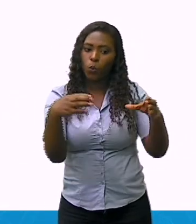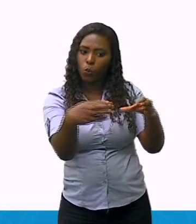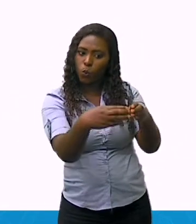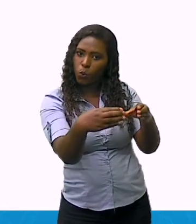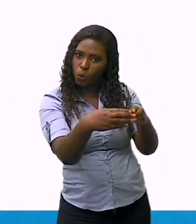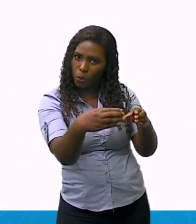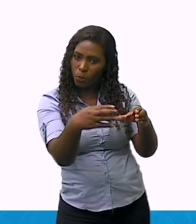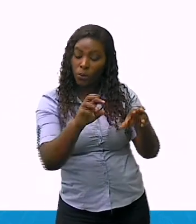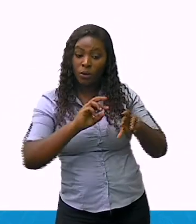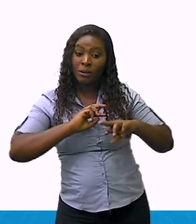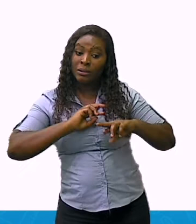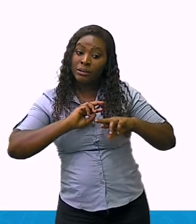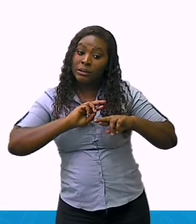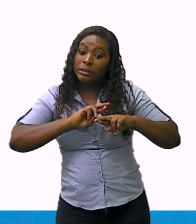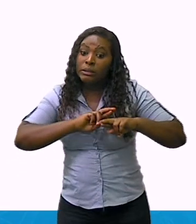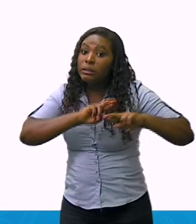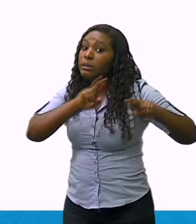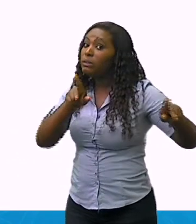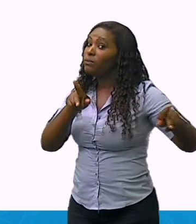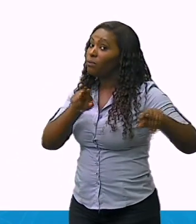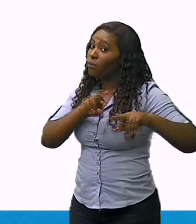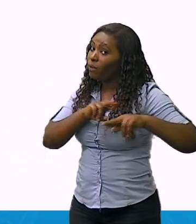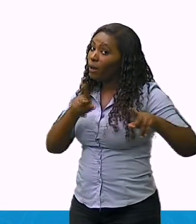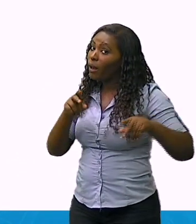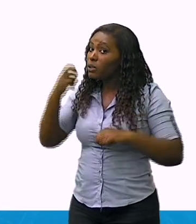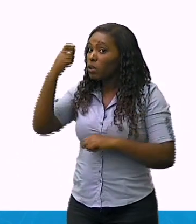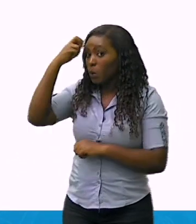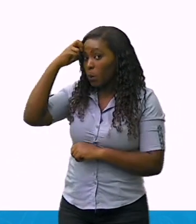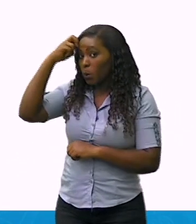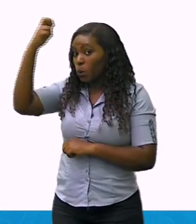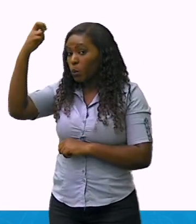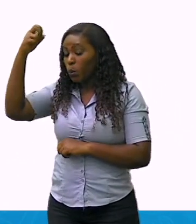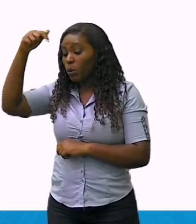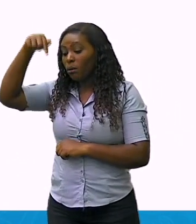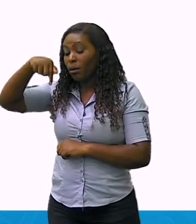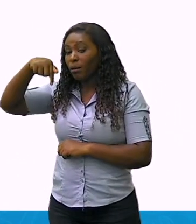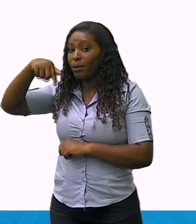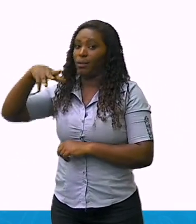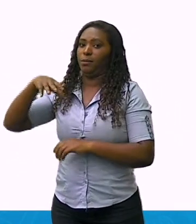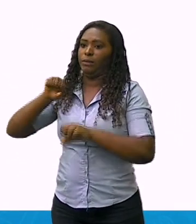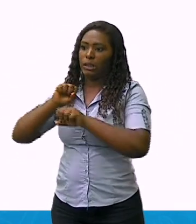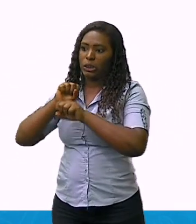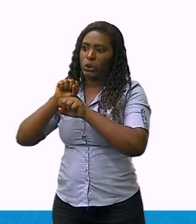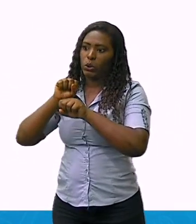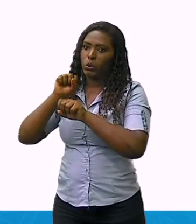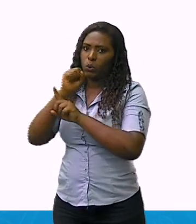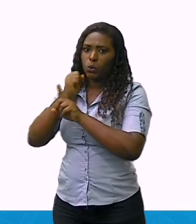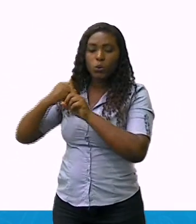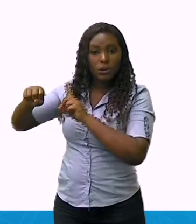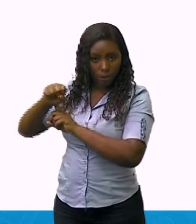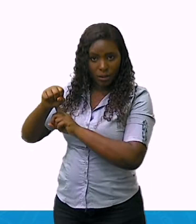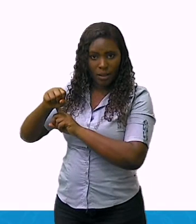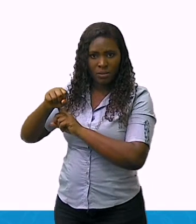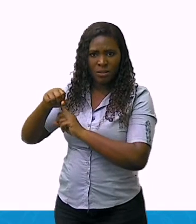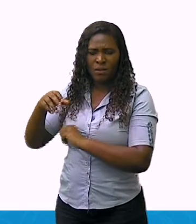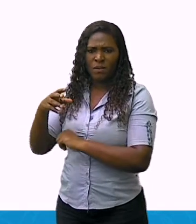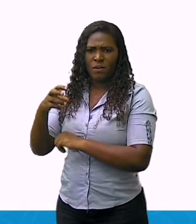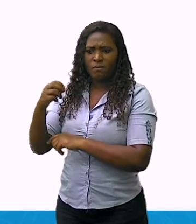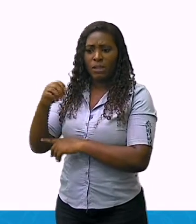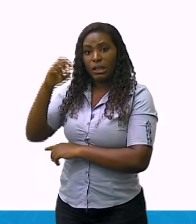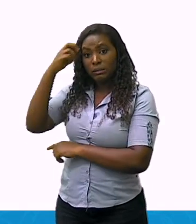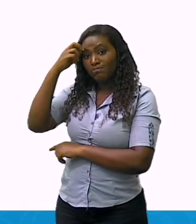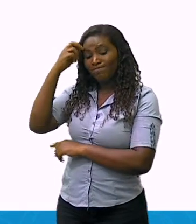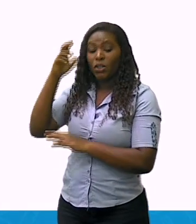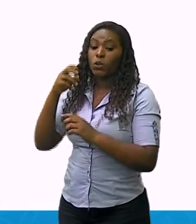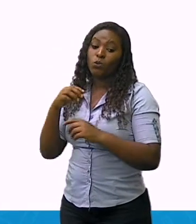diferentes da cultura predominante na sociedade e que se reconhecem